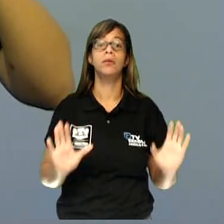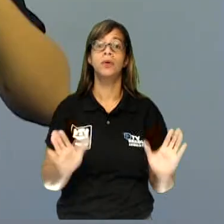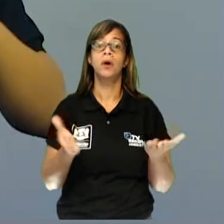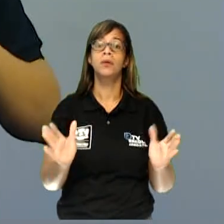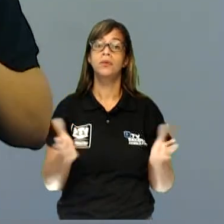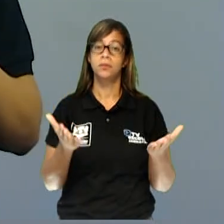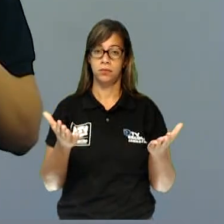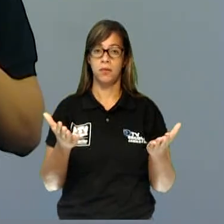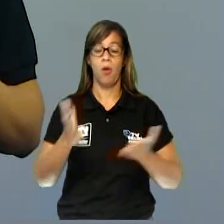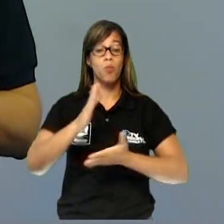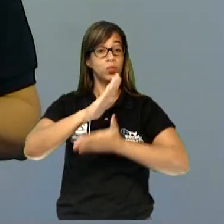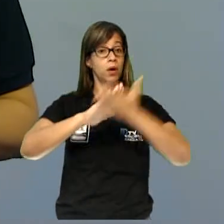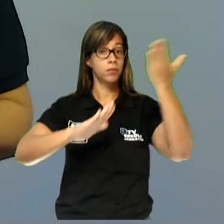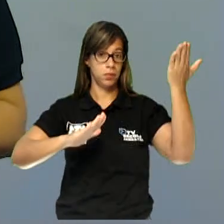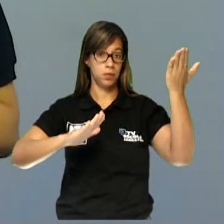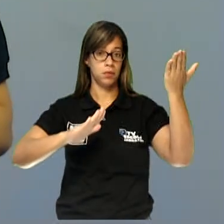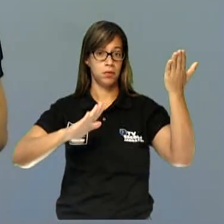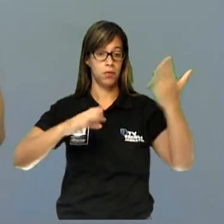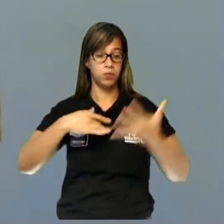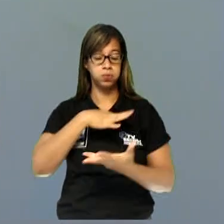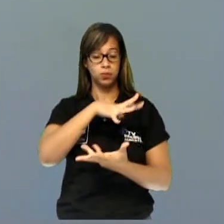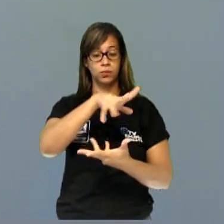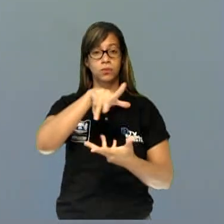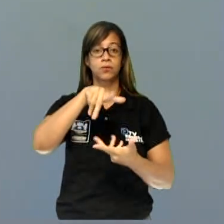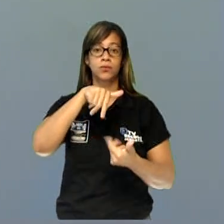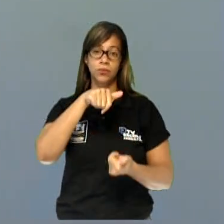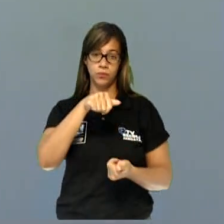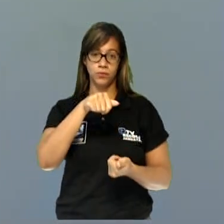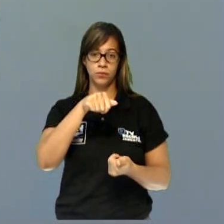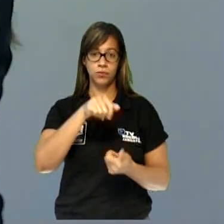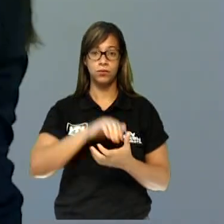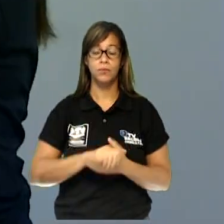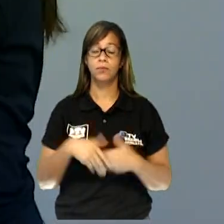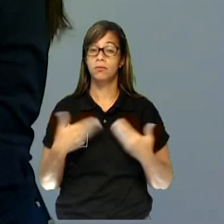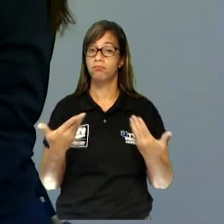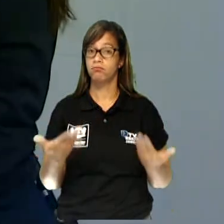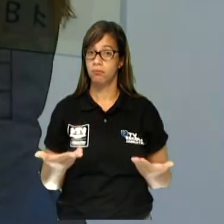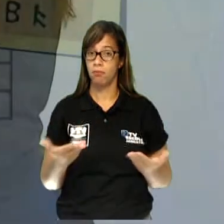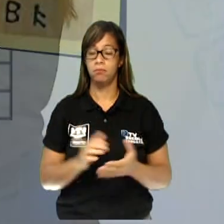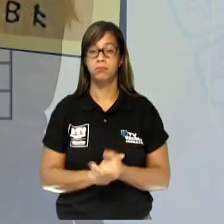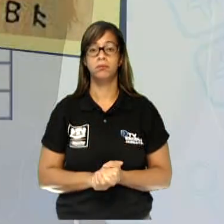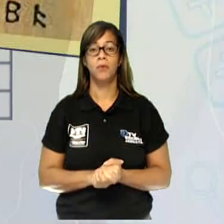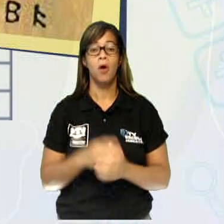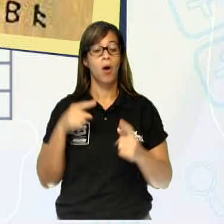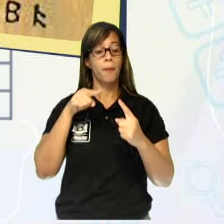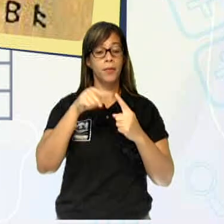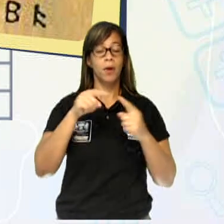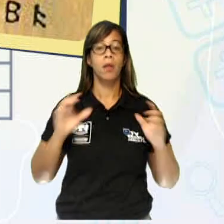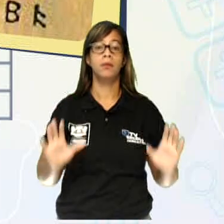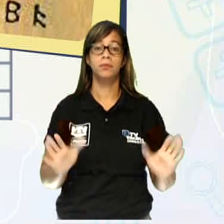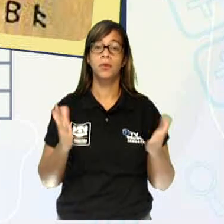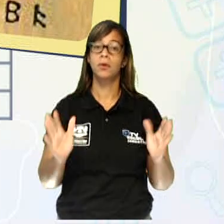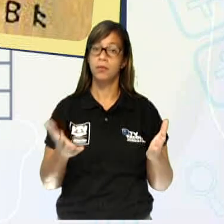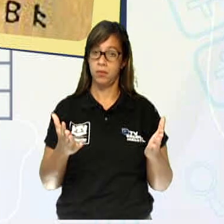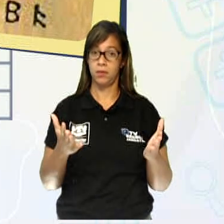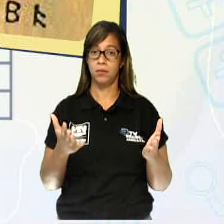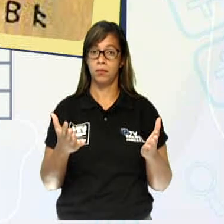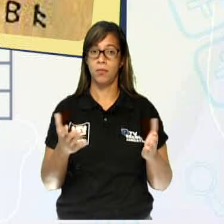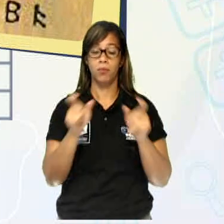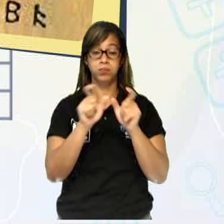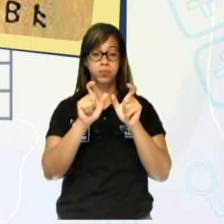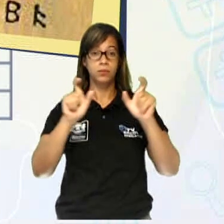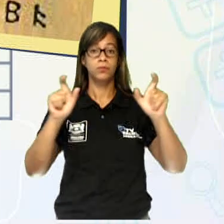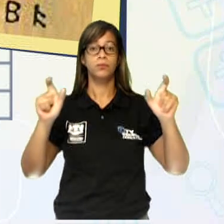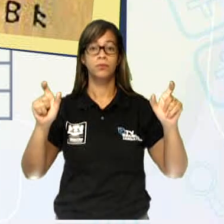Uma viagem ao centro da Terra de Júlio Werner. O eixo motivador é a mensagem de Arn Sacknusen, que está